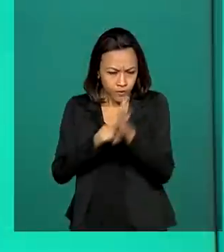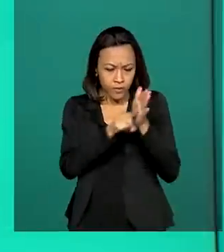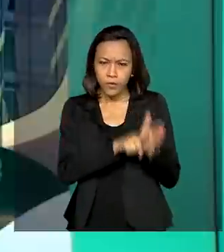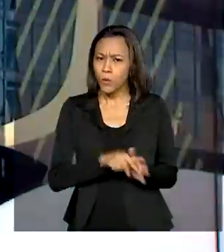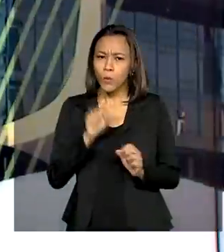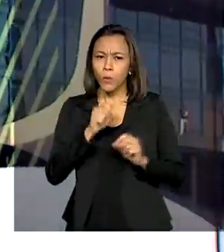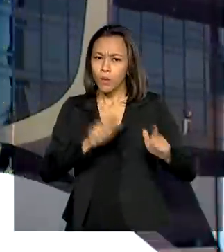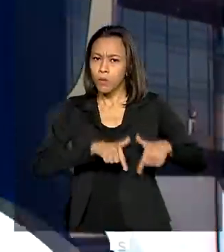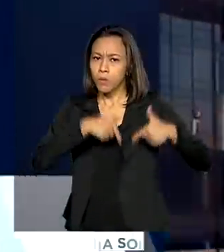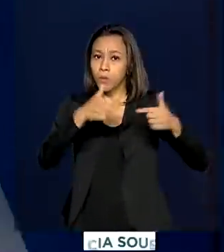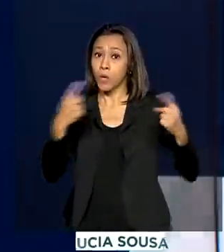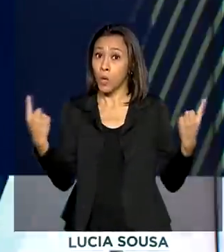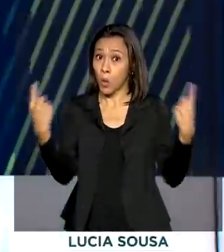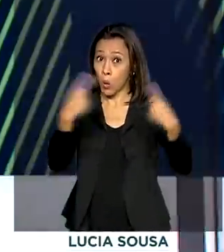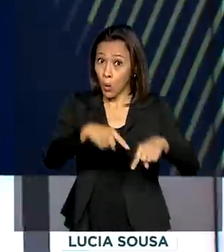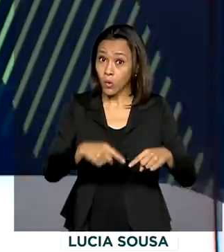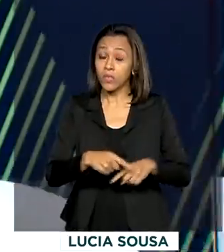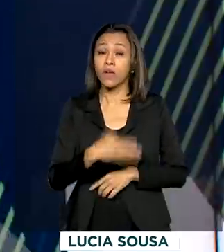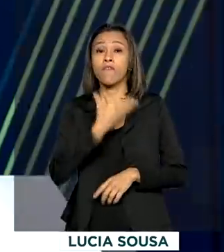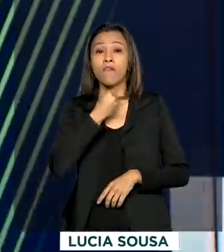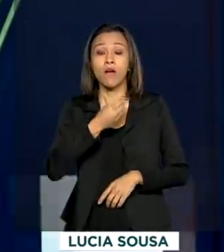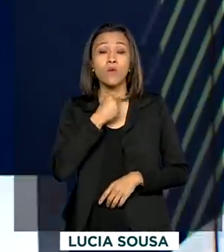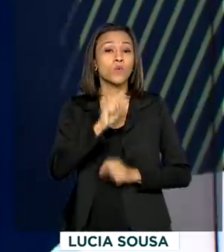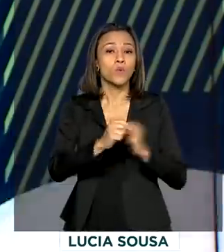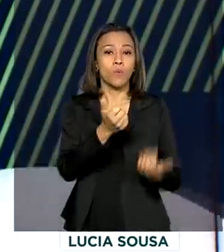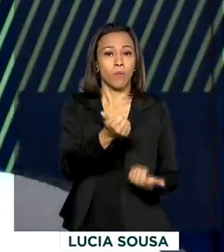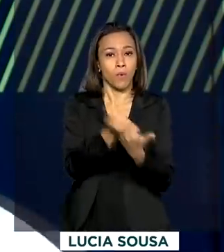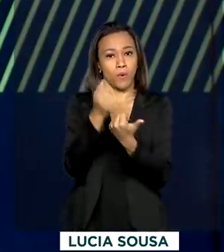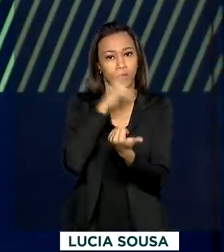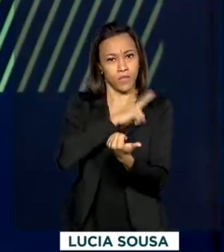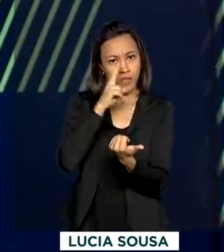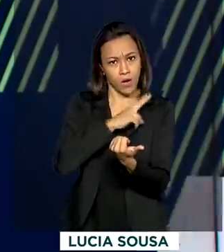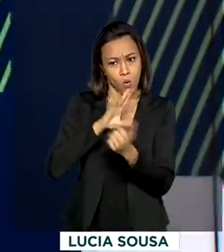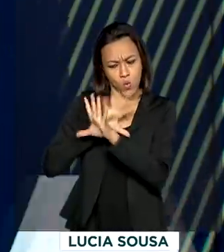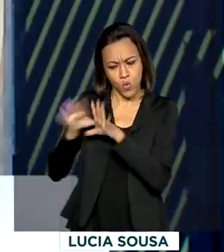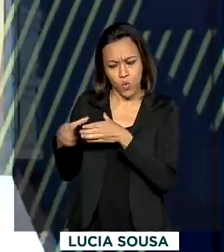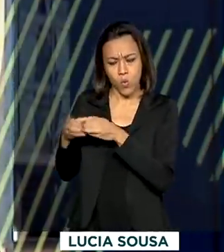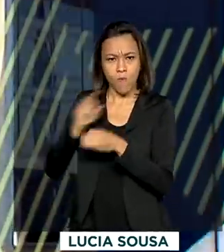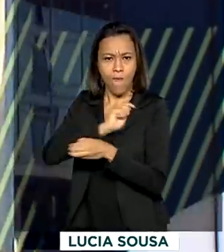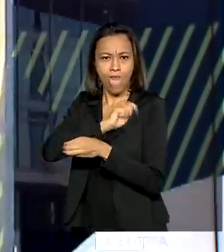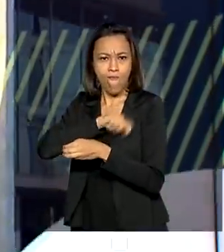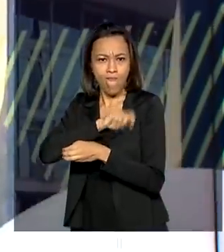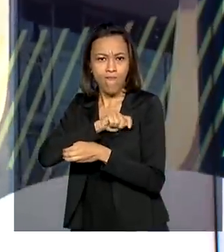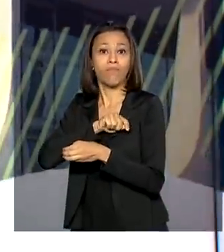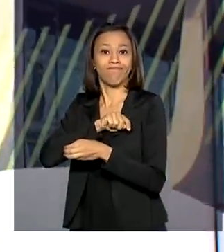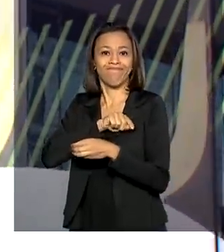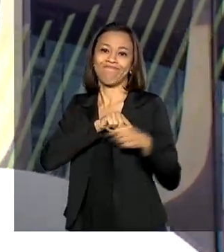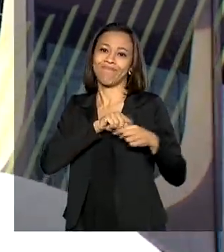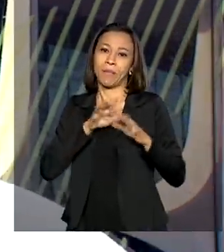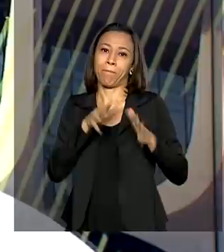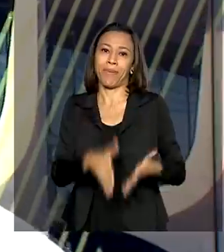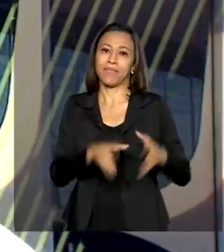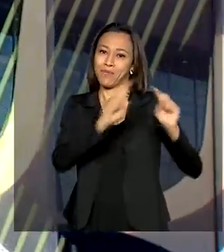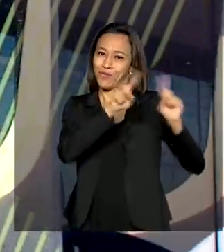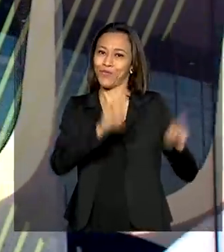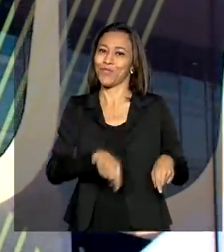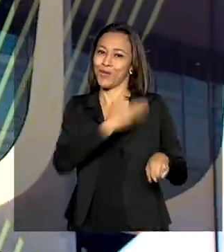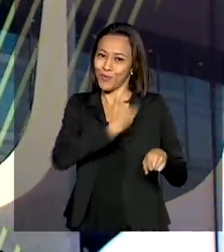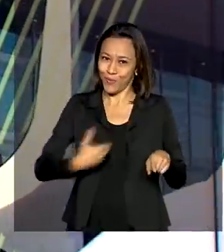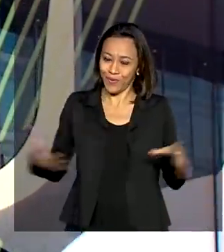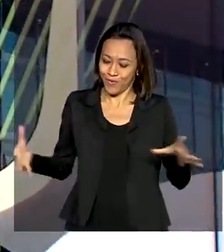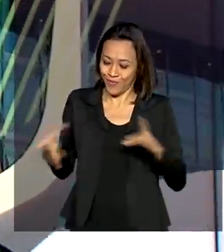fraudes no auxílio emergencial. Segundo as investigações, uma organização criminosa, com a participação de agentes públicos,